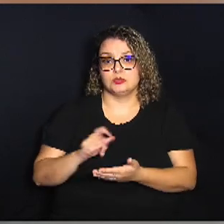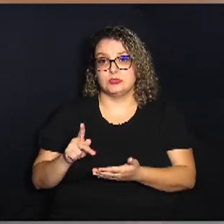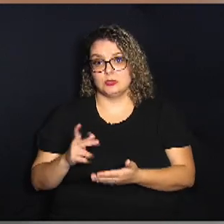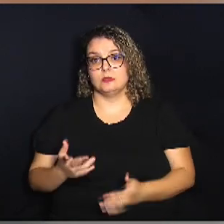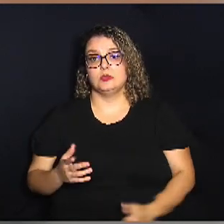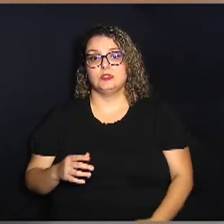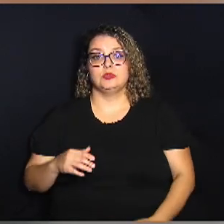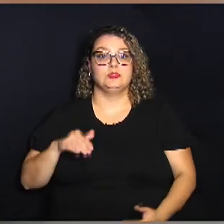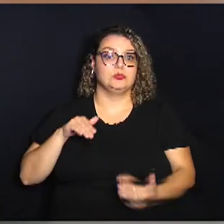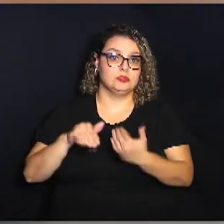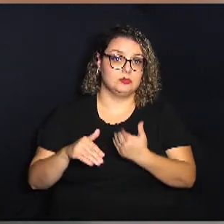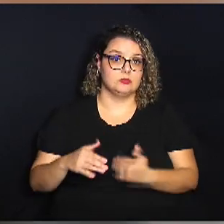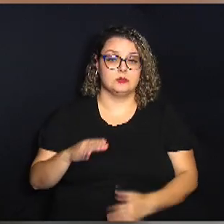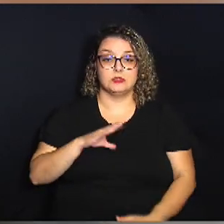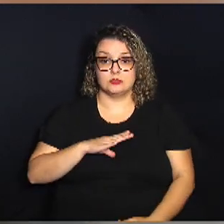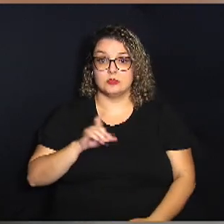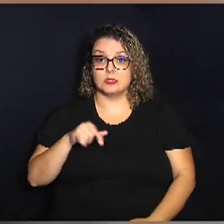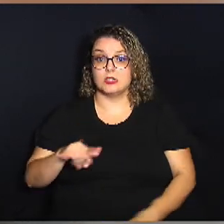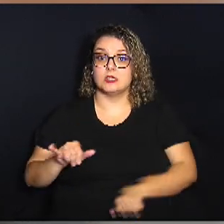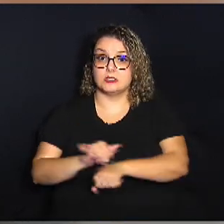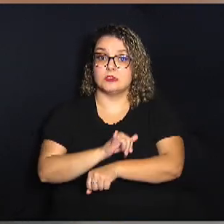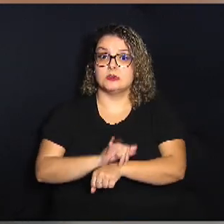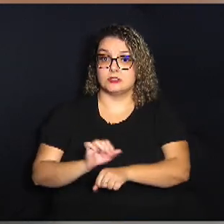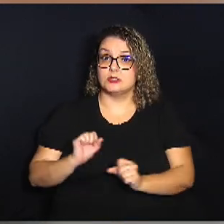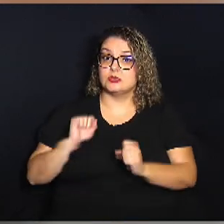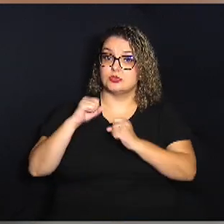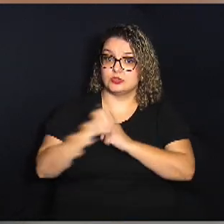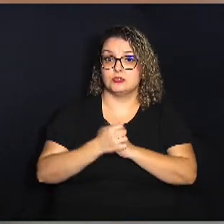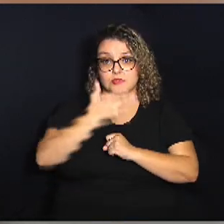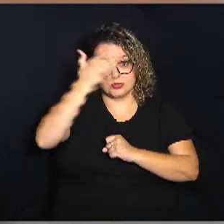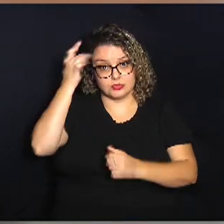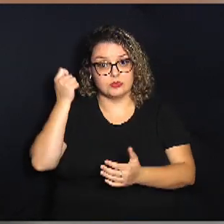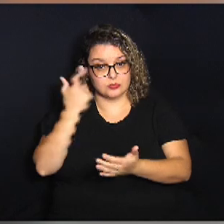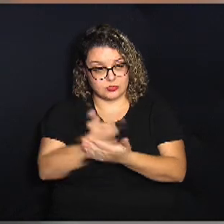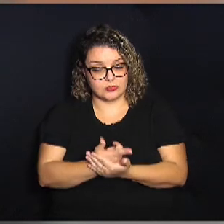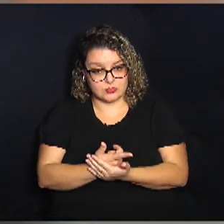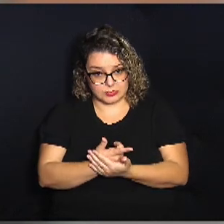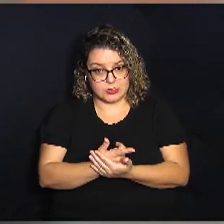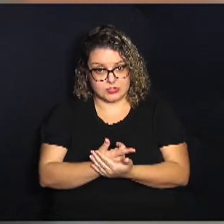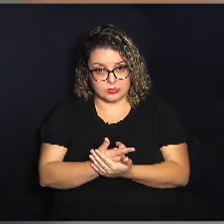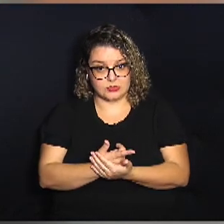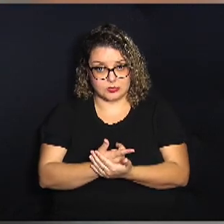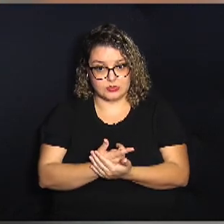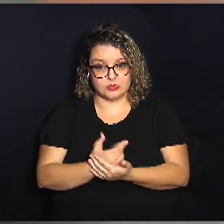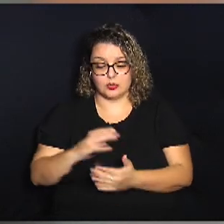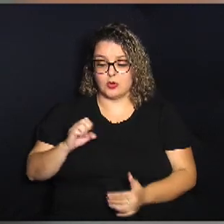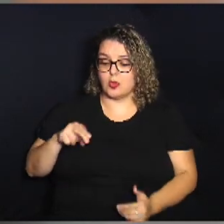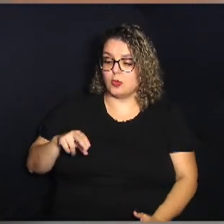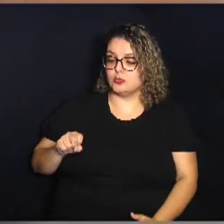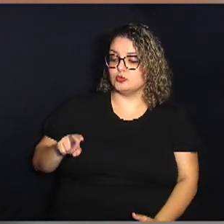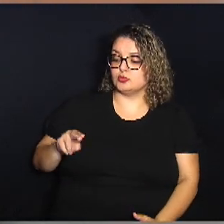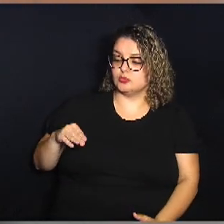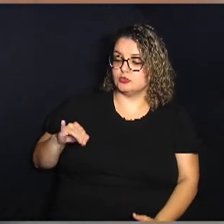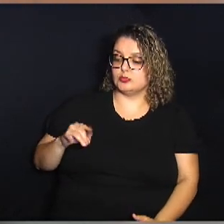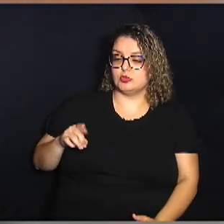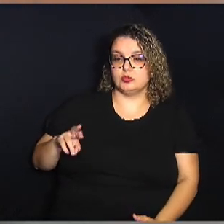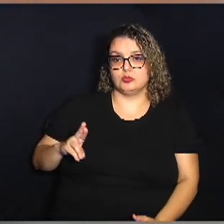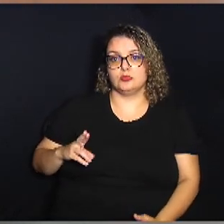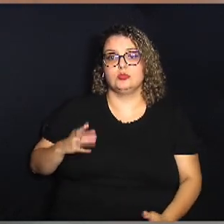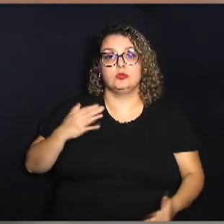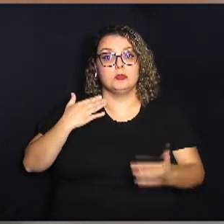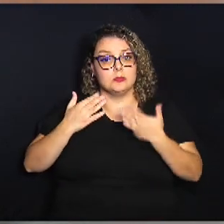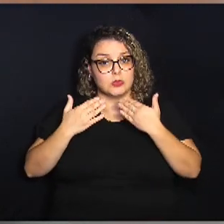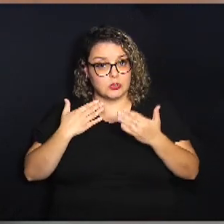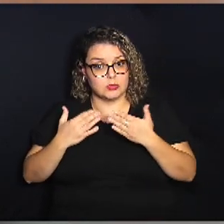transporte na cidade são mecanismos de defesa do consumidor do consumidor ter os seus mecanismos de diálogo